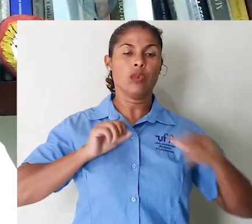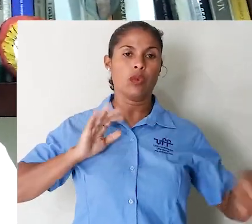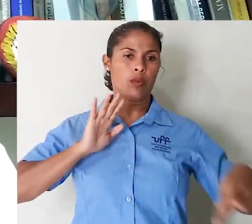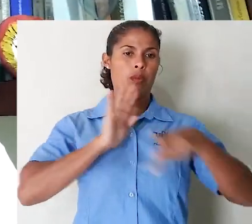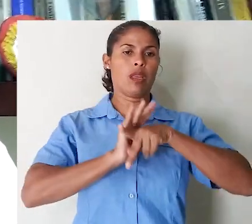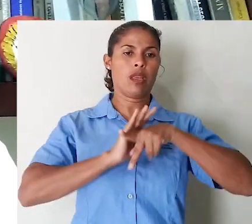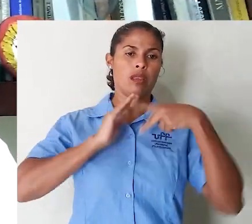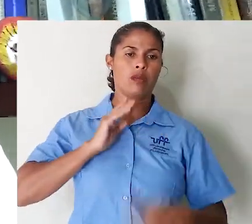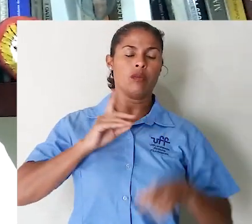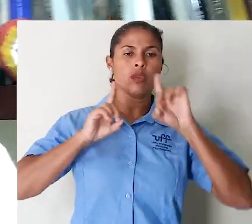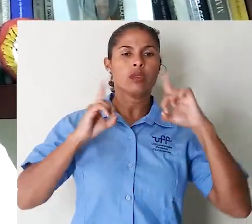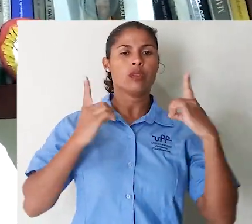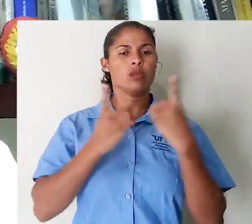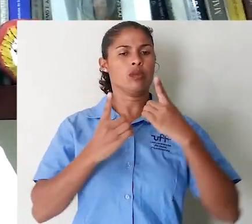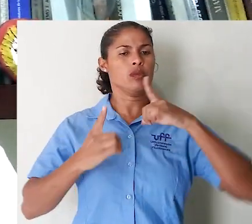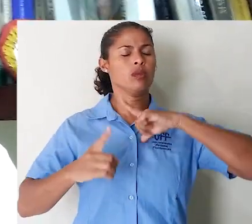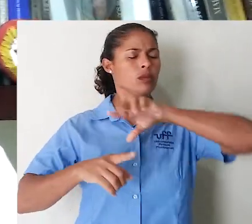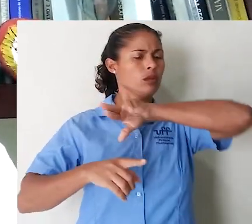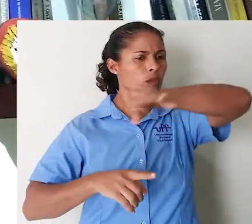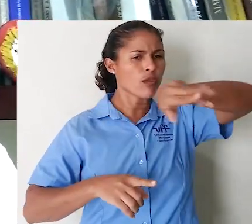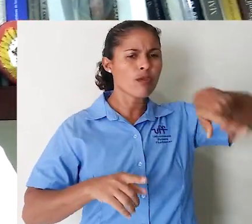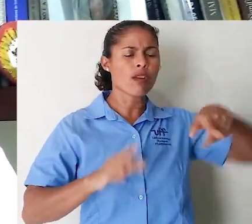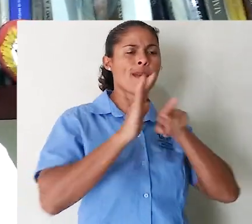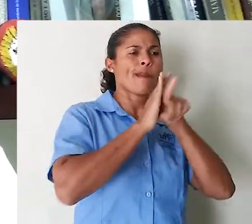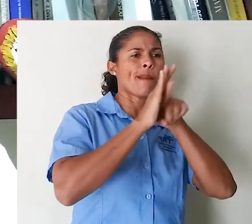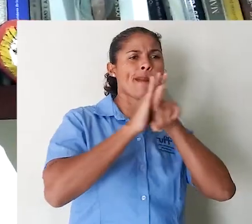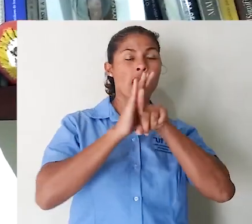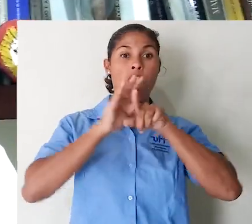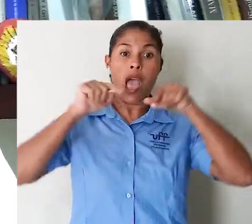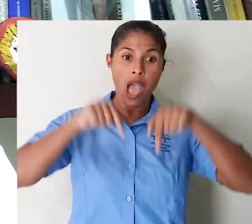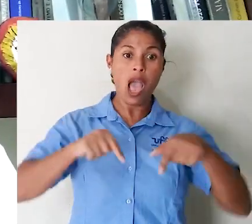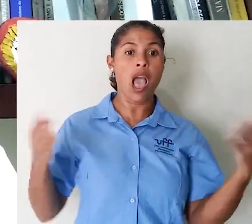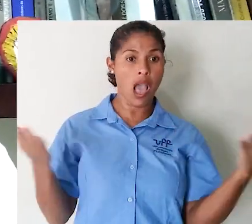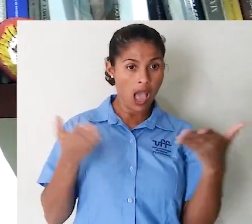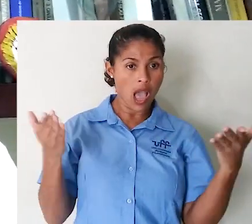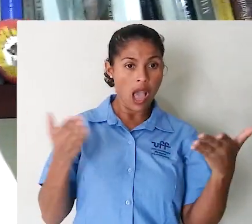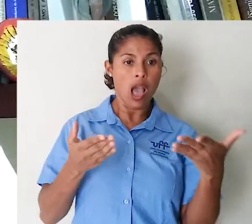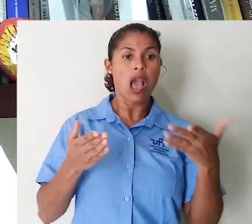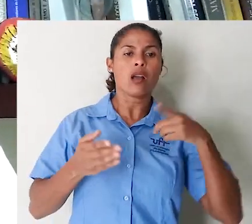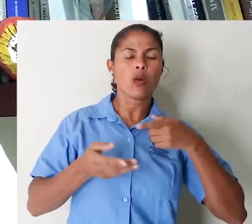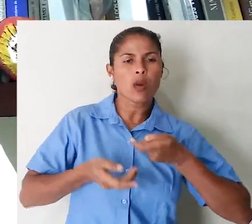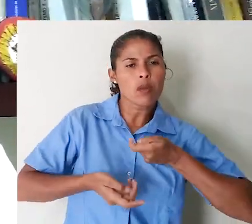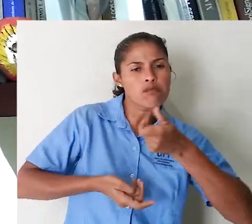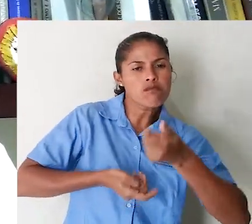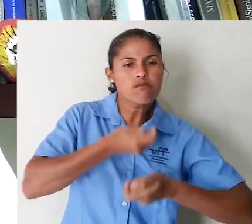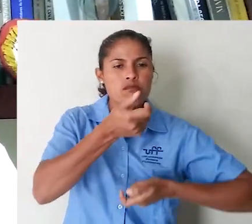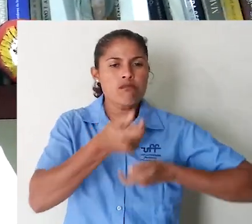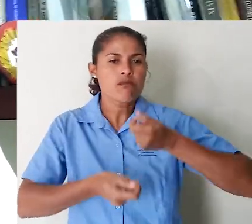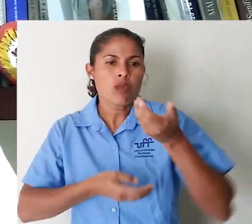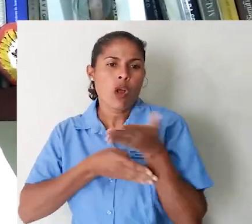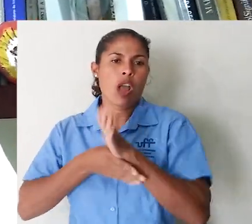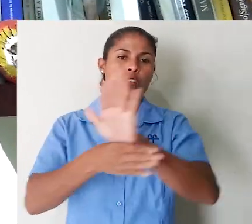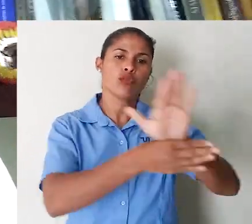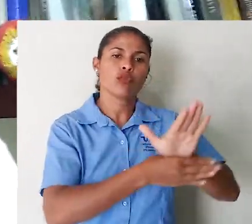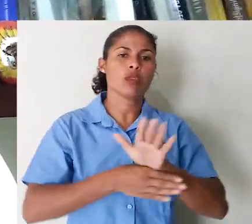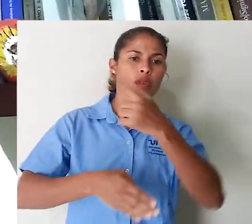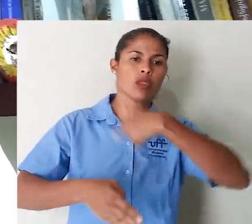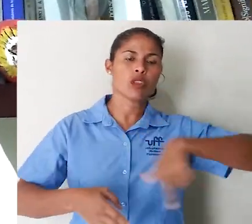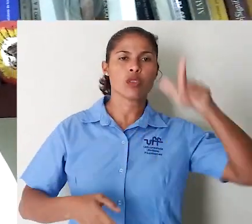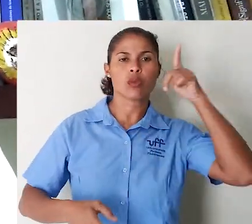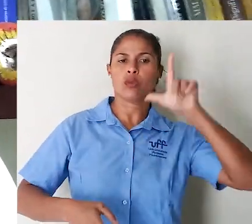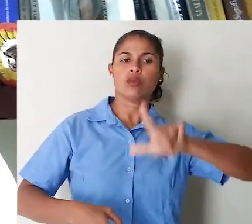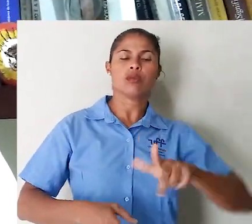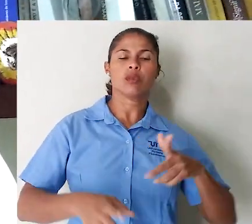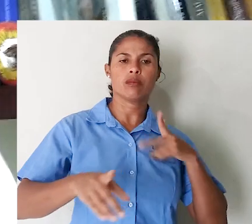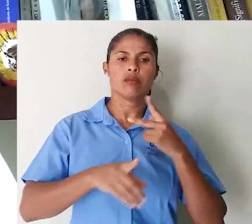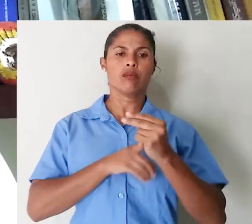Universidade Federal Fluminense, a qual pertence, da qual me orgulho, tem vários pesquisadores, nesse momento, dando uma contribuição decisiva para que